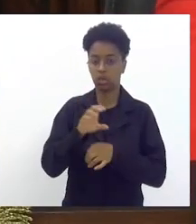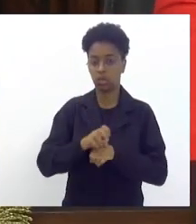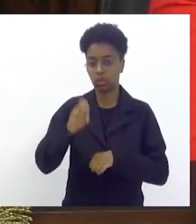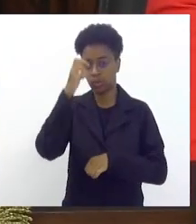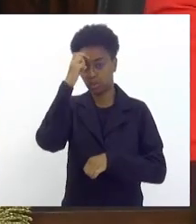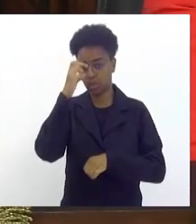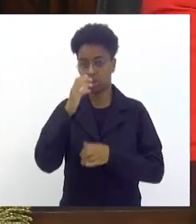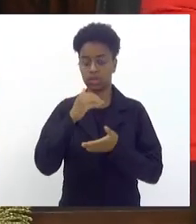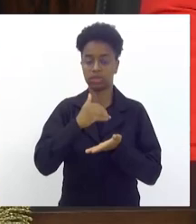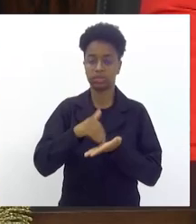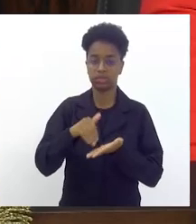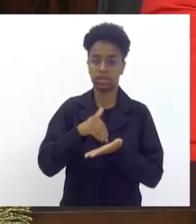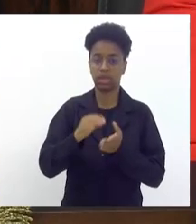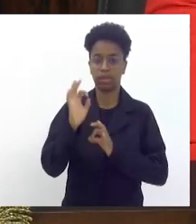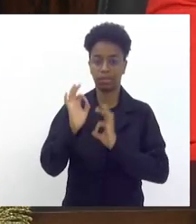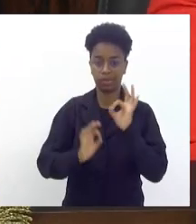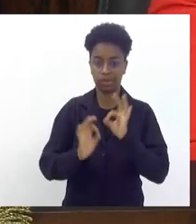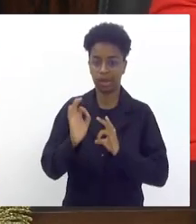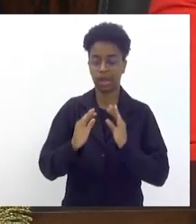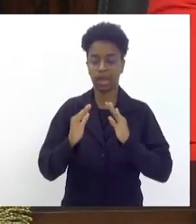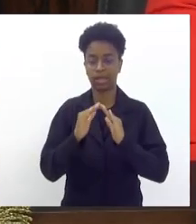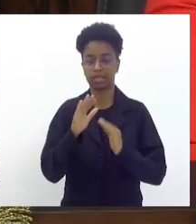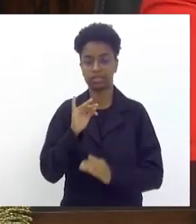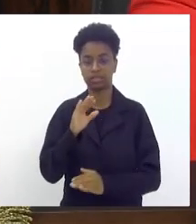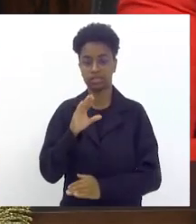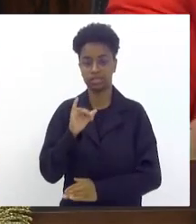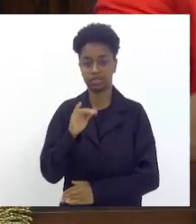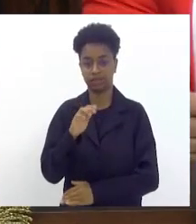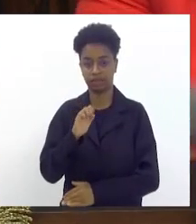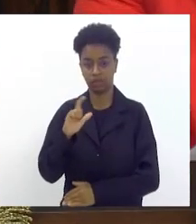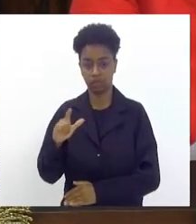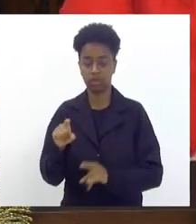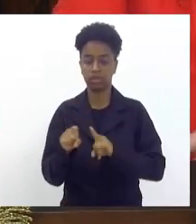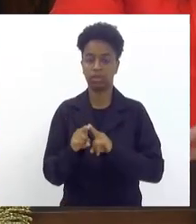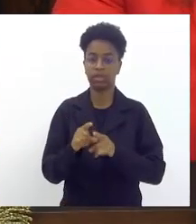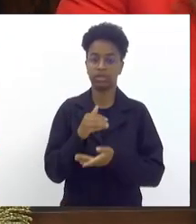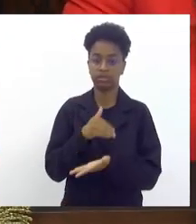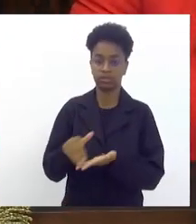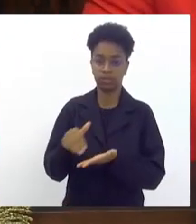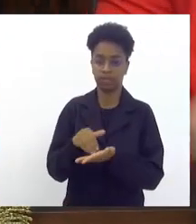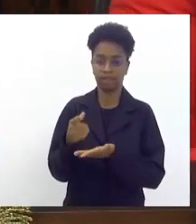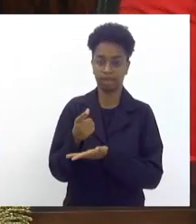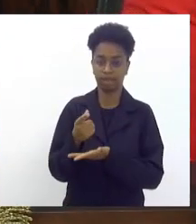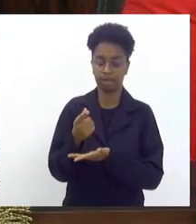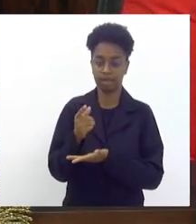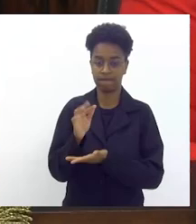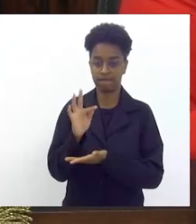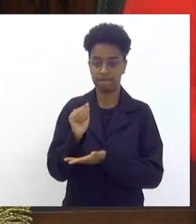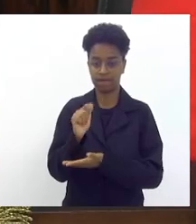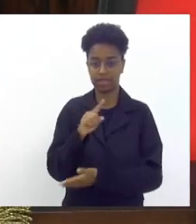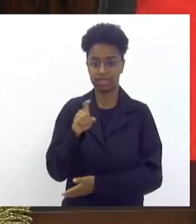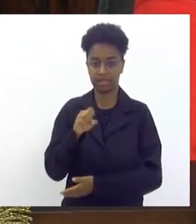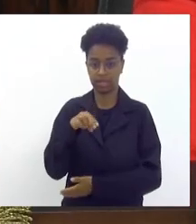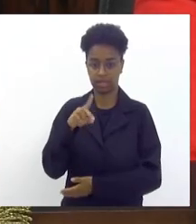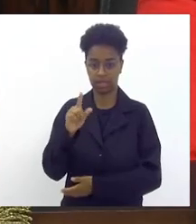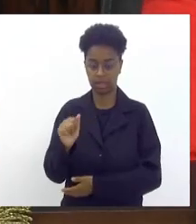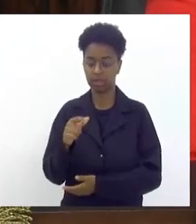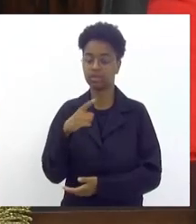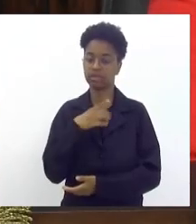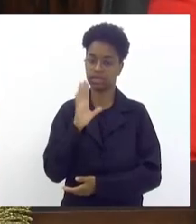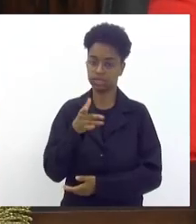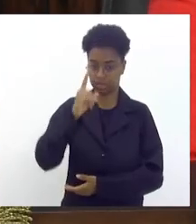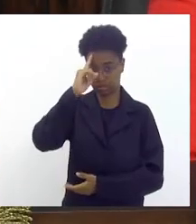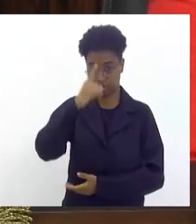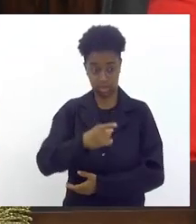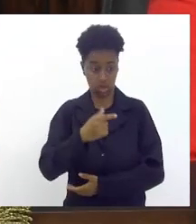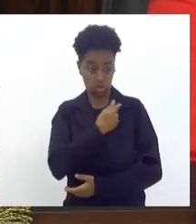planejamento a casa civil a secretaria de fazenda já temos a determinação do governador que